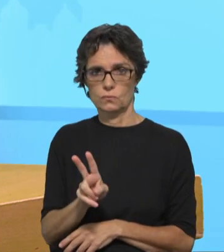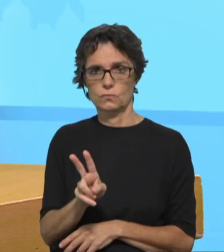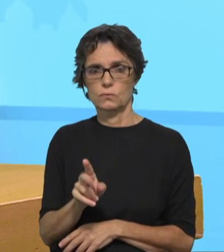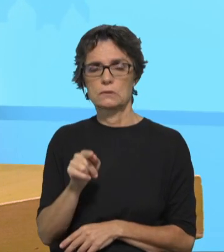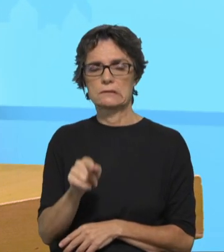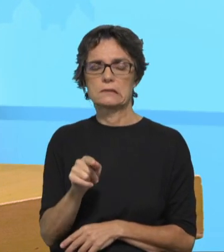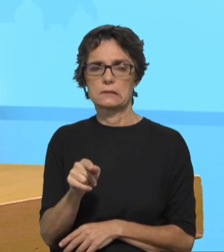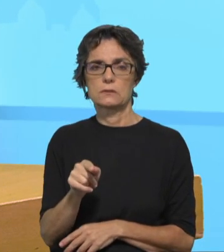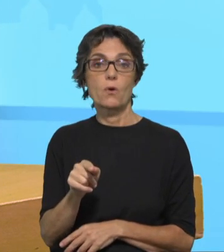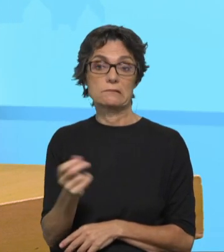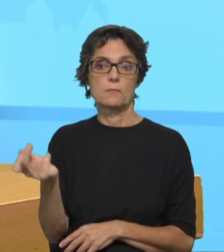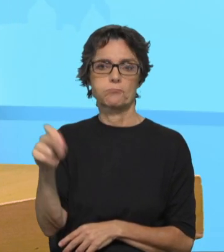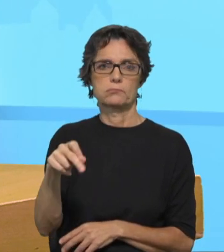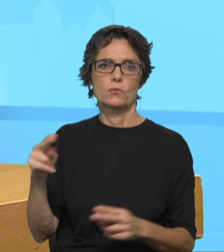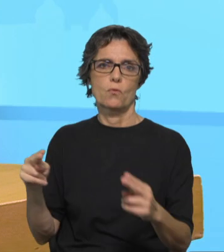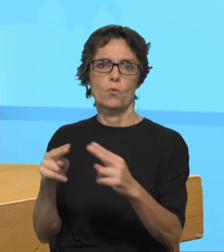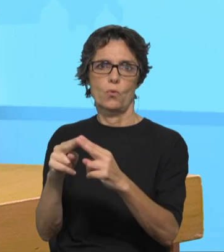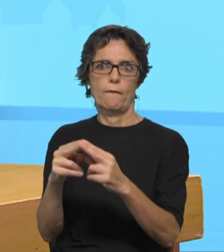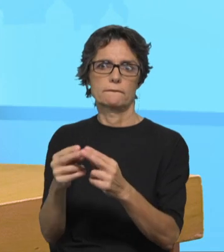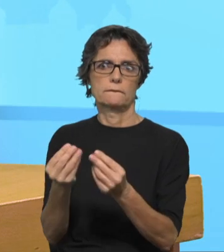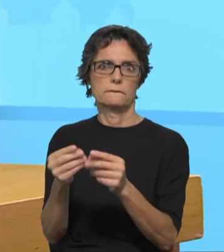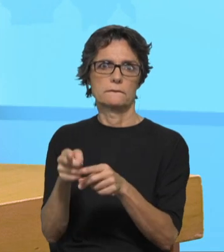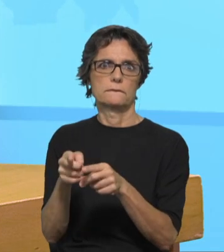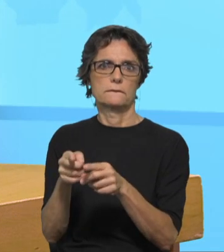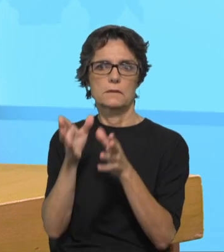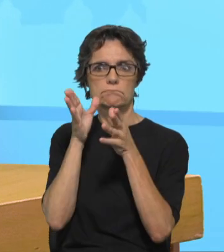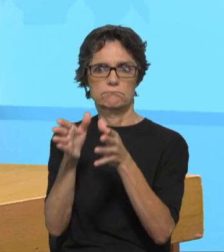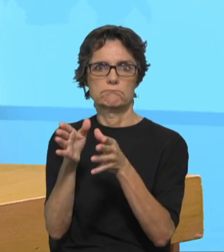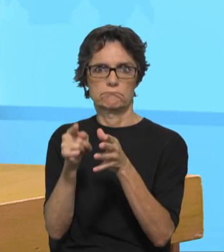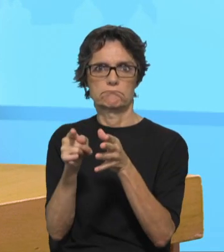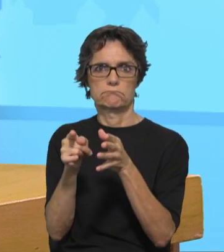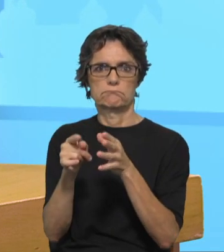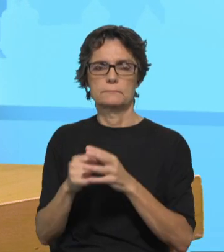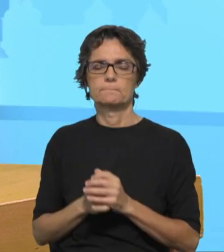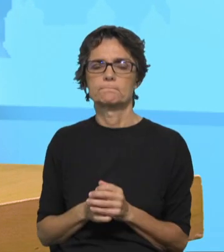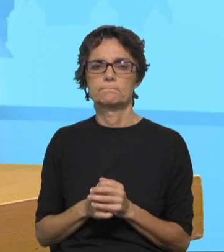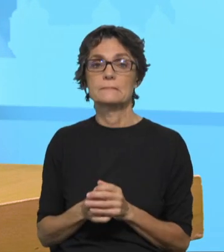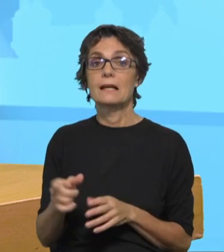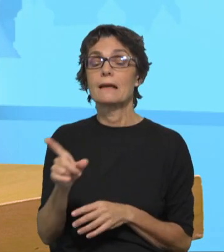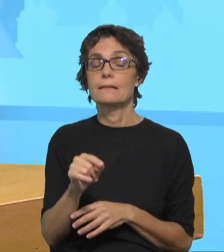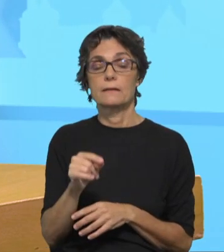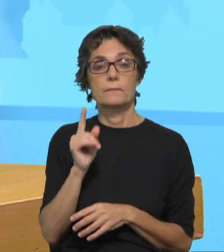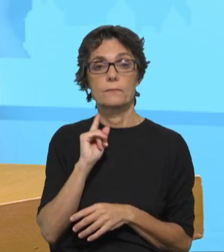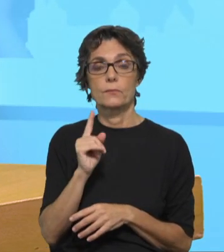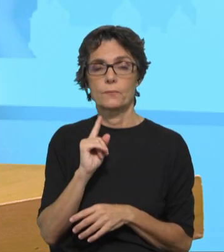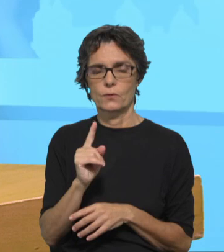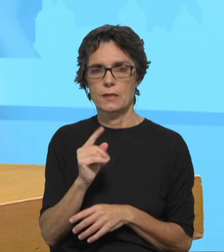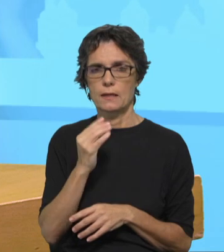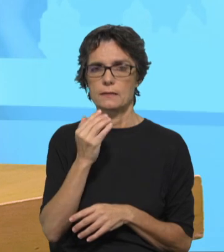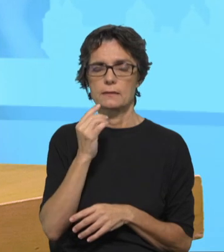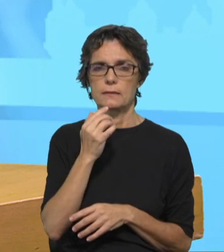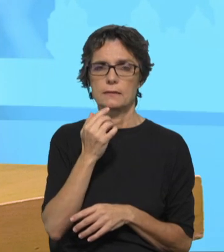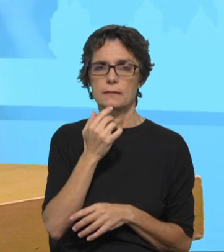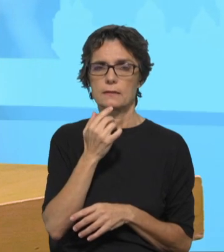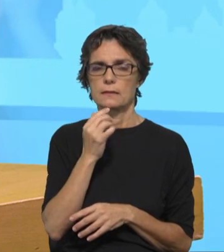década, nós precisamos estar atentos. E, ao mesmo tempo, trazer a originalidade daquilo que é de cada um.